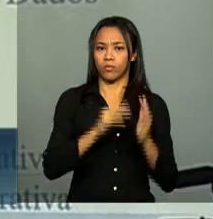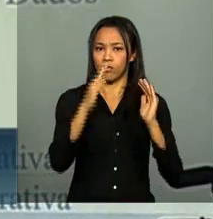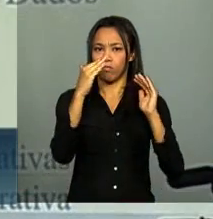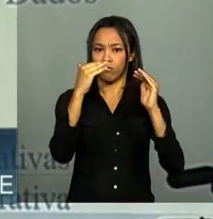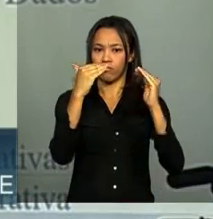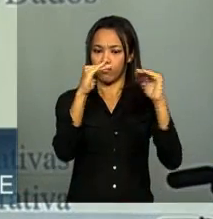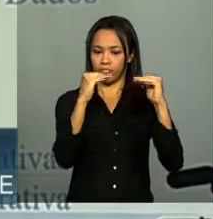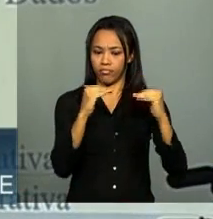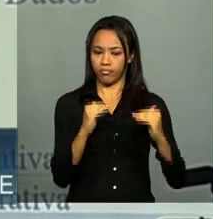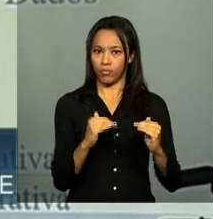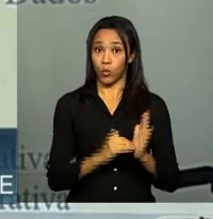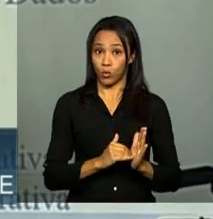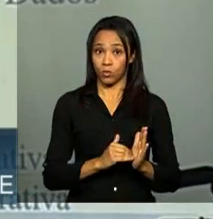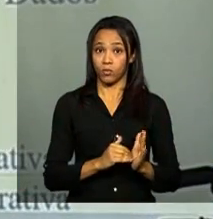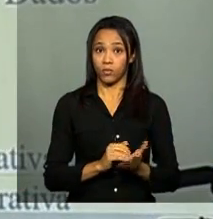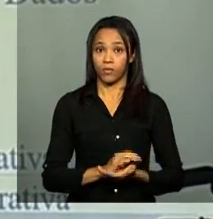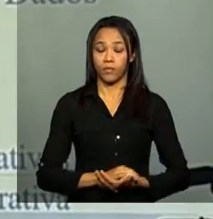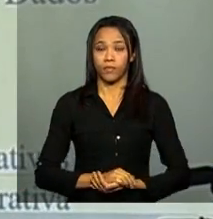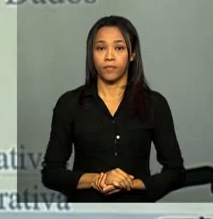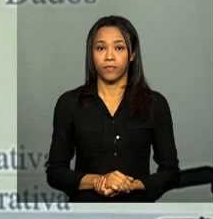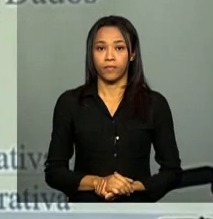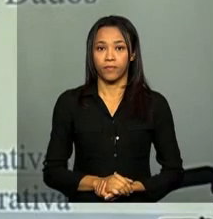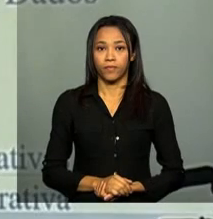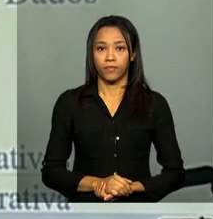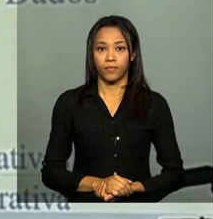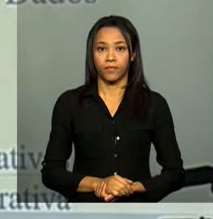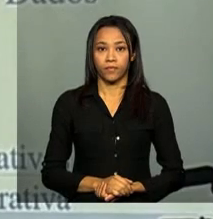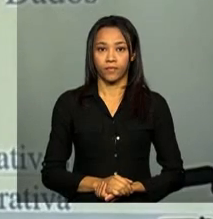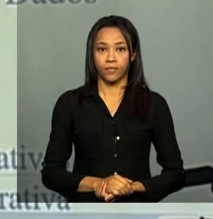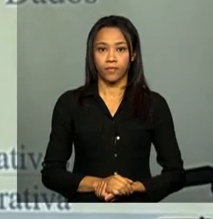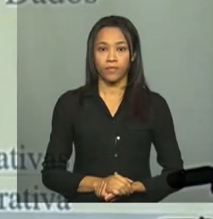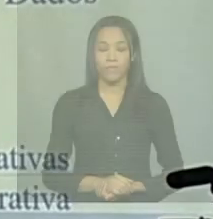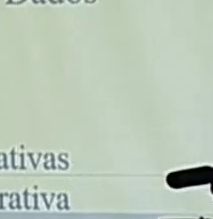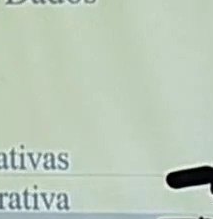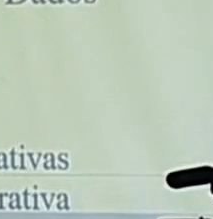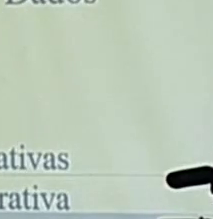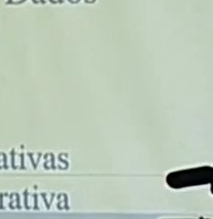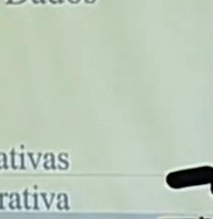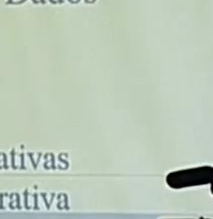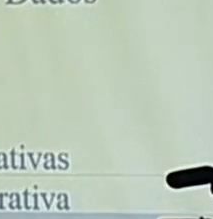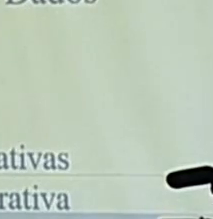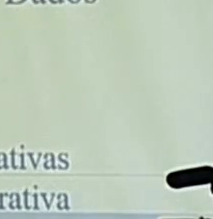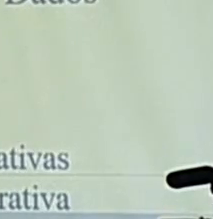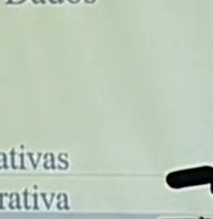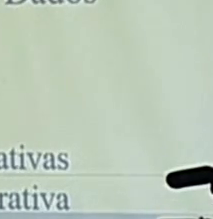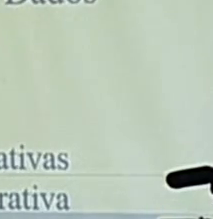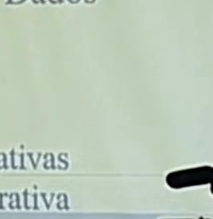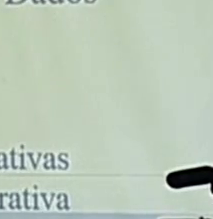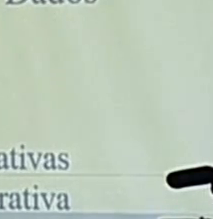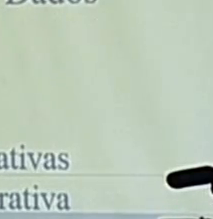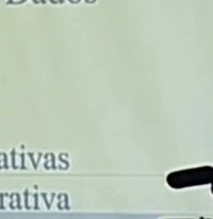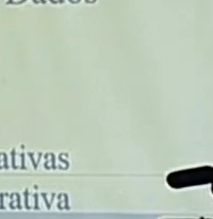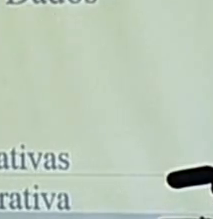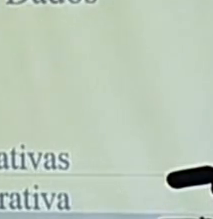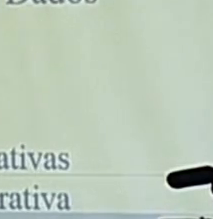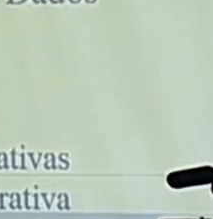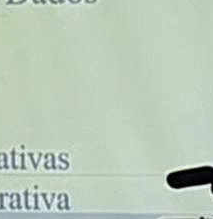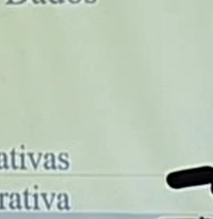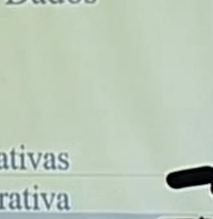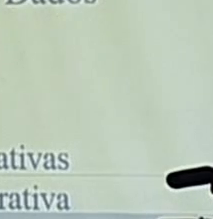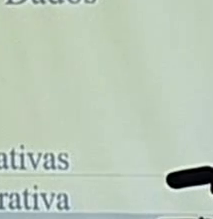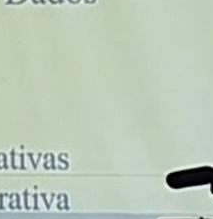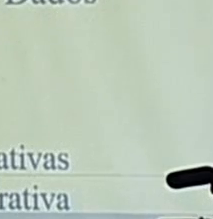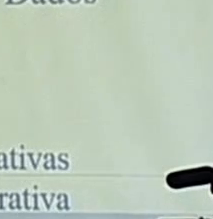eixo, como garantir sanções administrativas e uma estrutura administrativa a ser